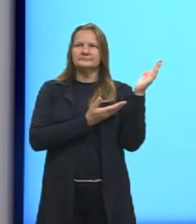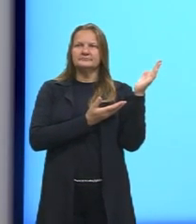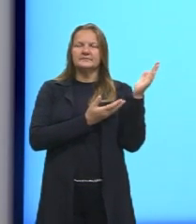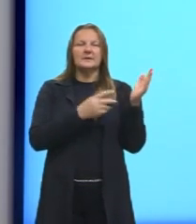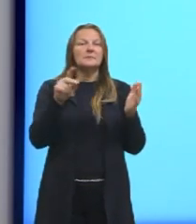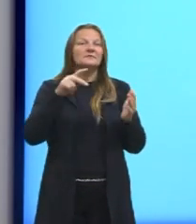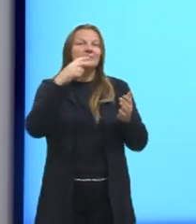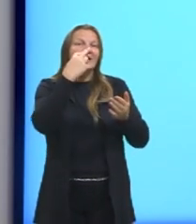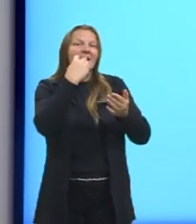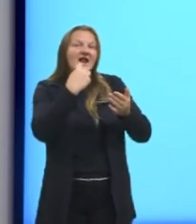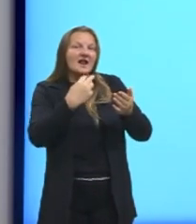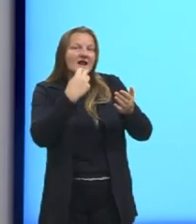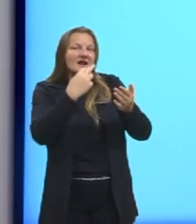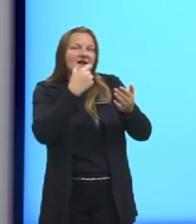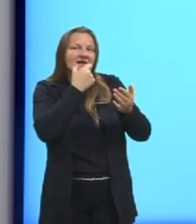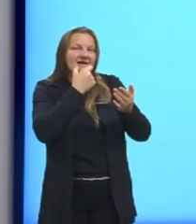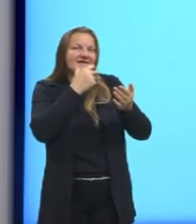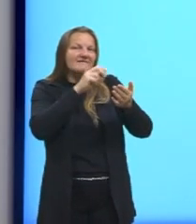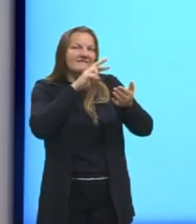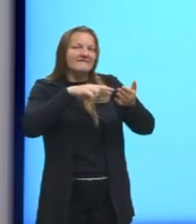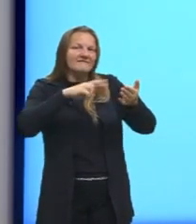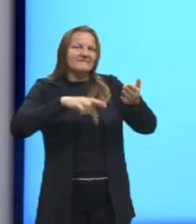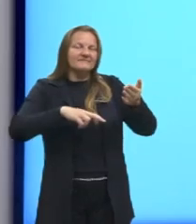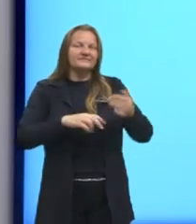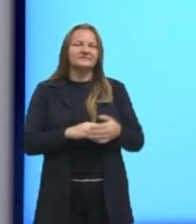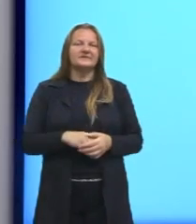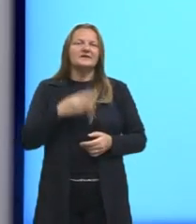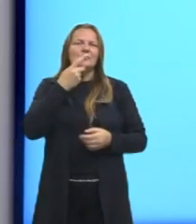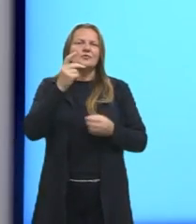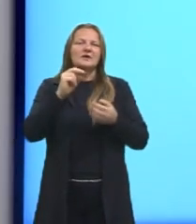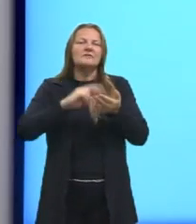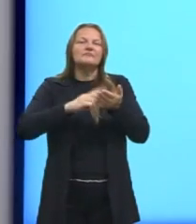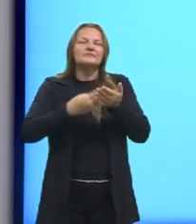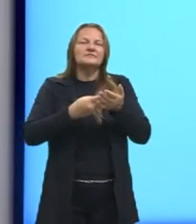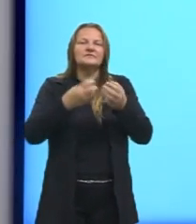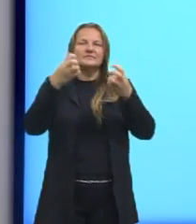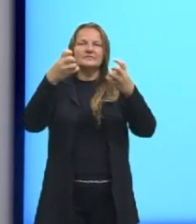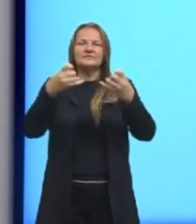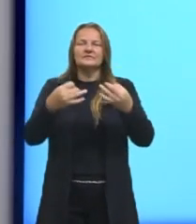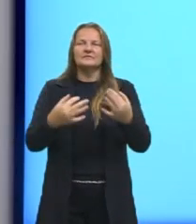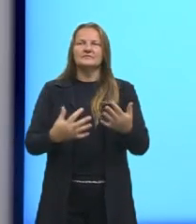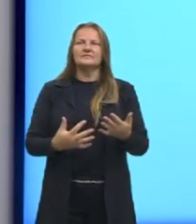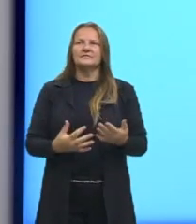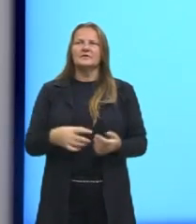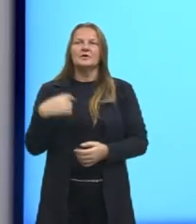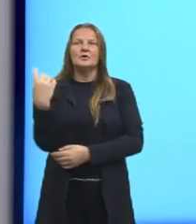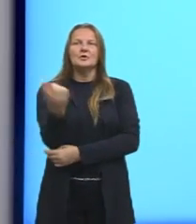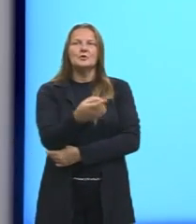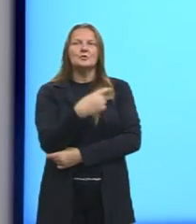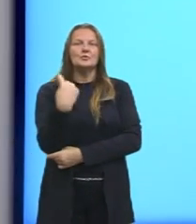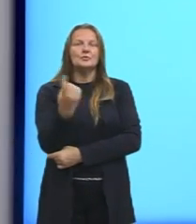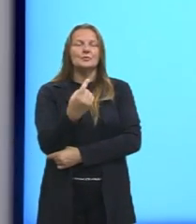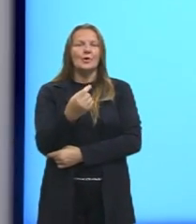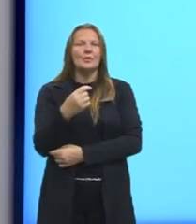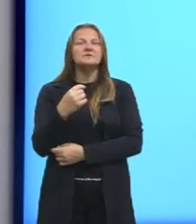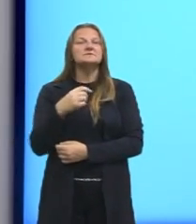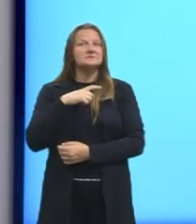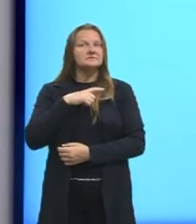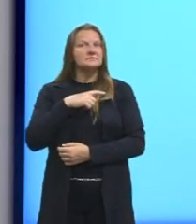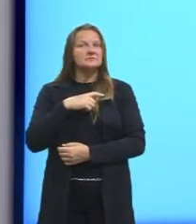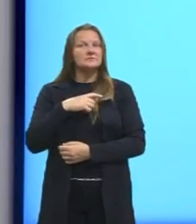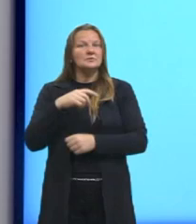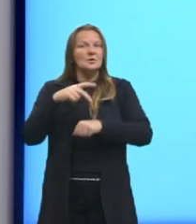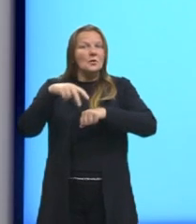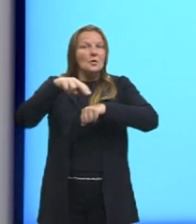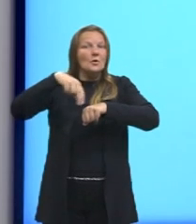está dizendo aqui? Está dizendo que, opa, desculpa. Está dizendo que nós somos agora uma nação obcecada pelo